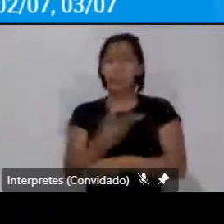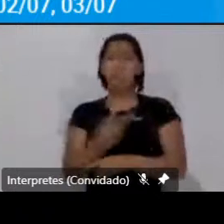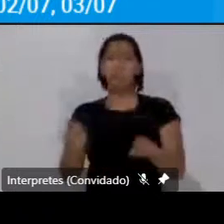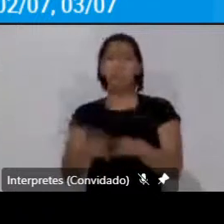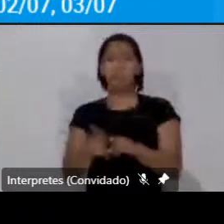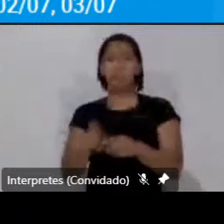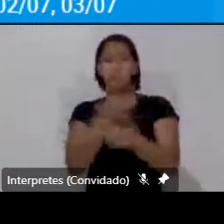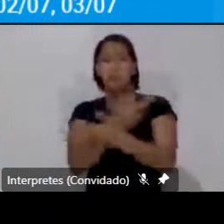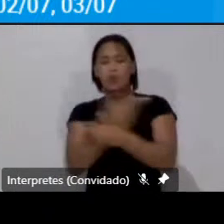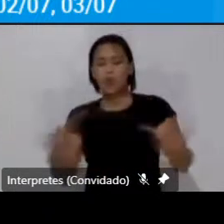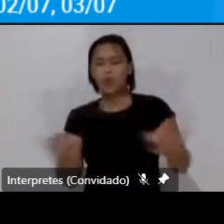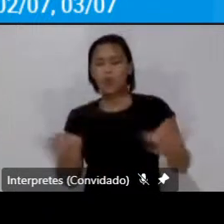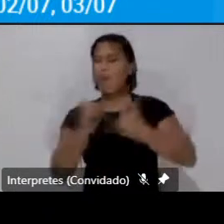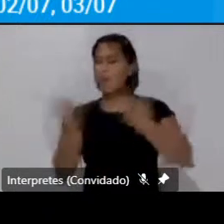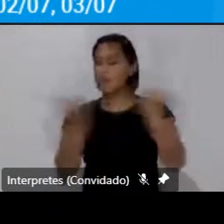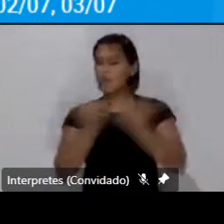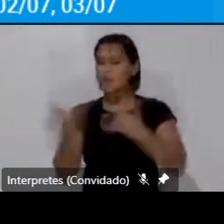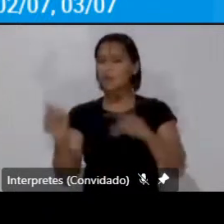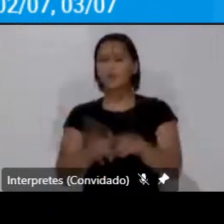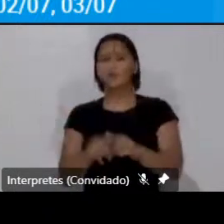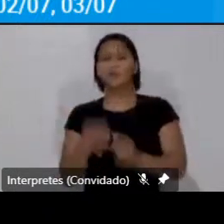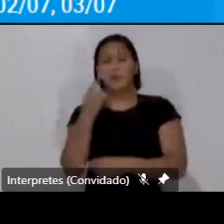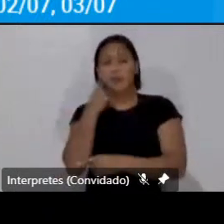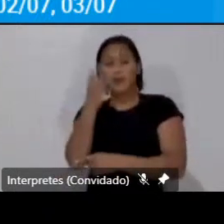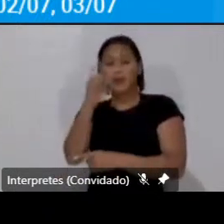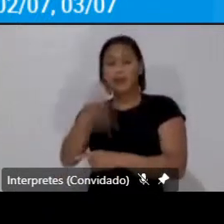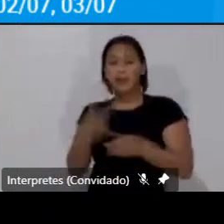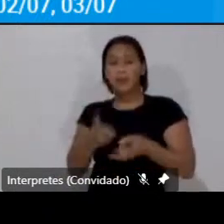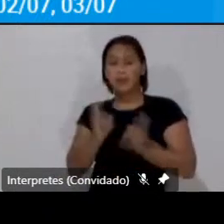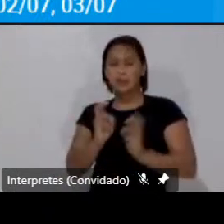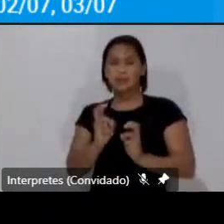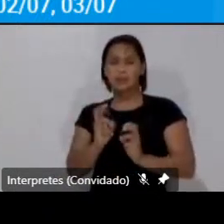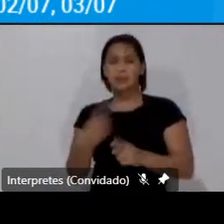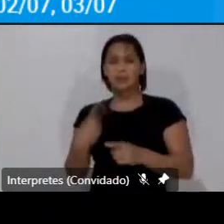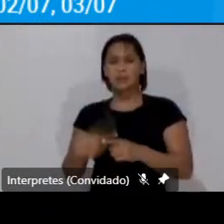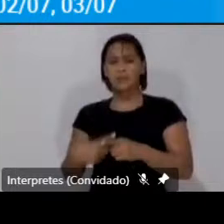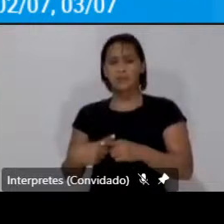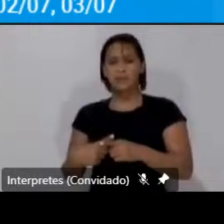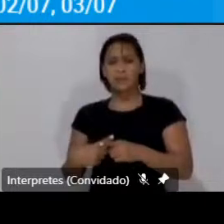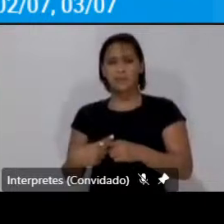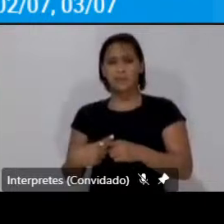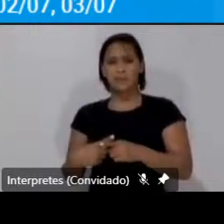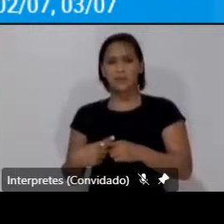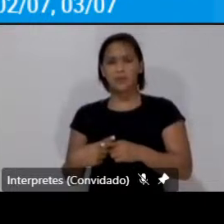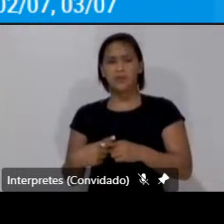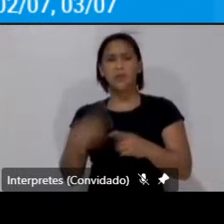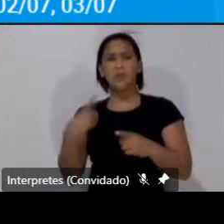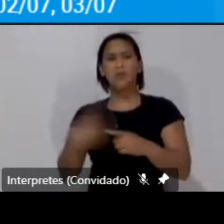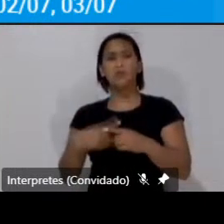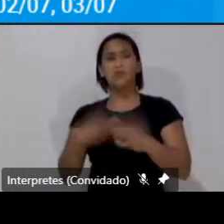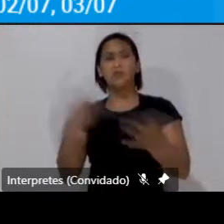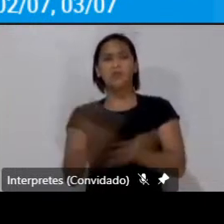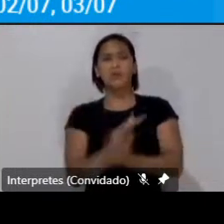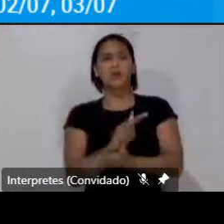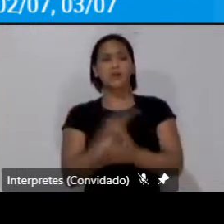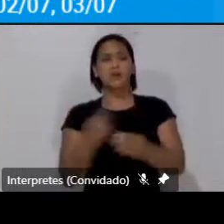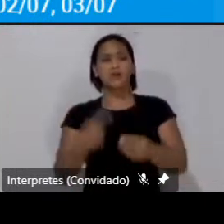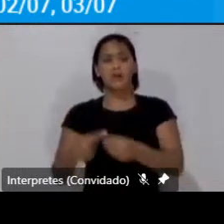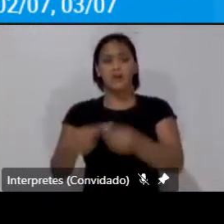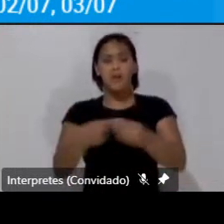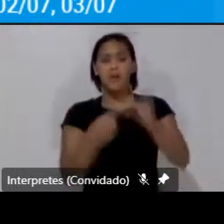requisitos e é muito interessante isso porque o fenômeno da uberização